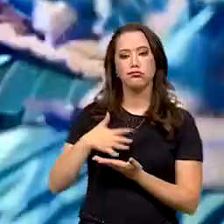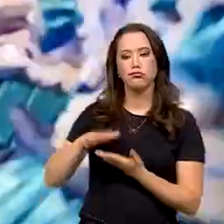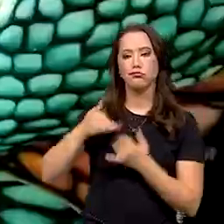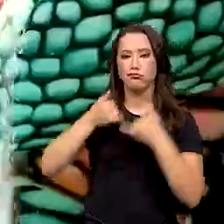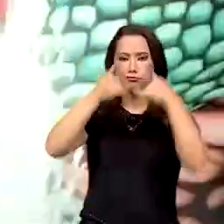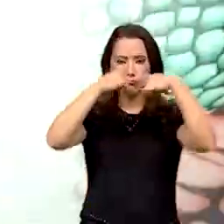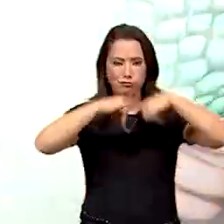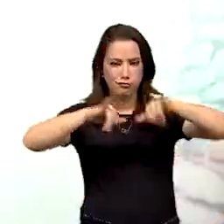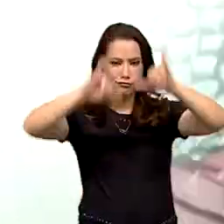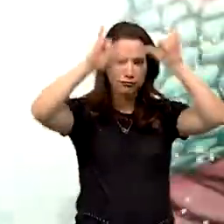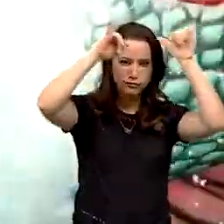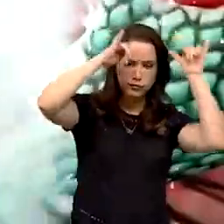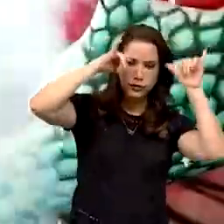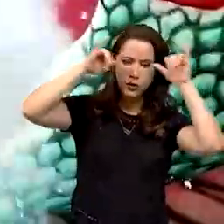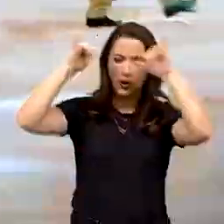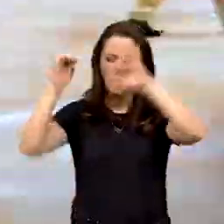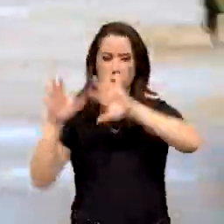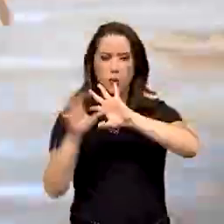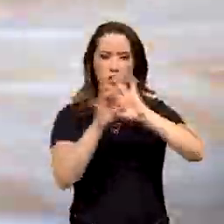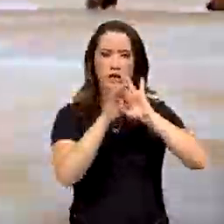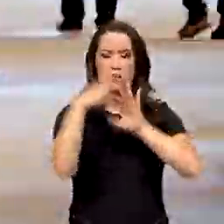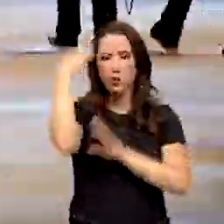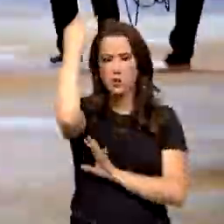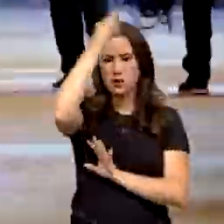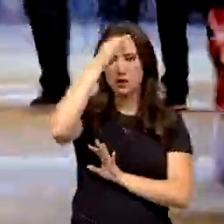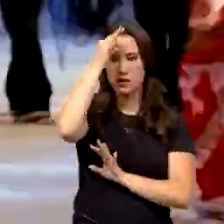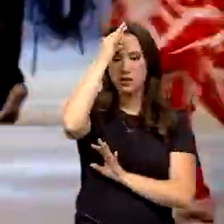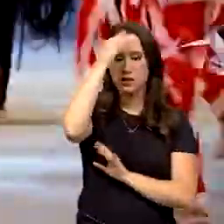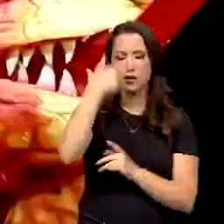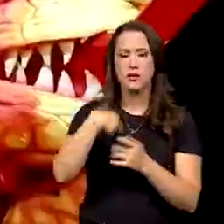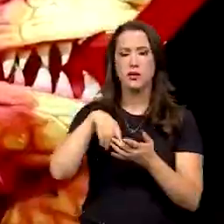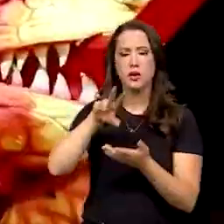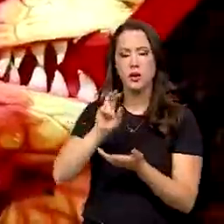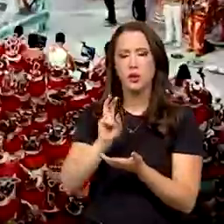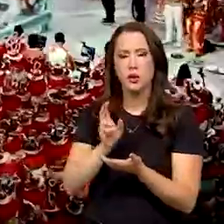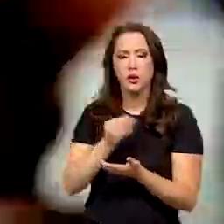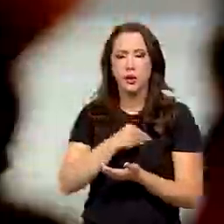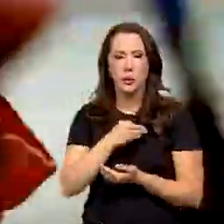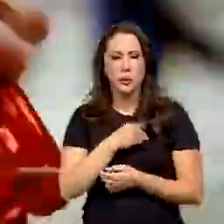miscigenando o profano e o sagrado, no exuberante Festival Folclórico de Parintins.